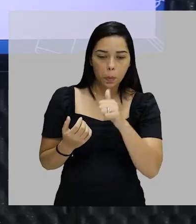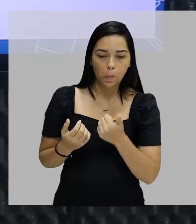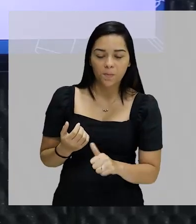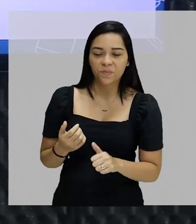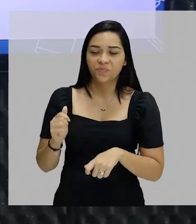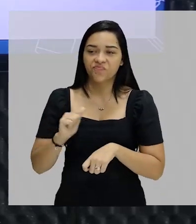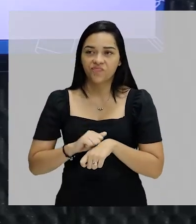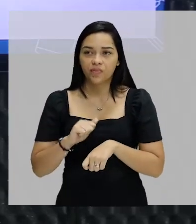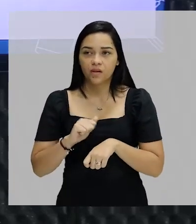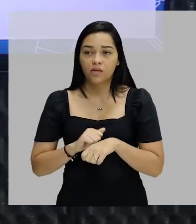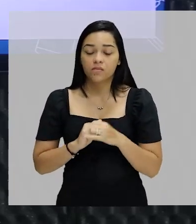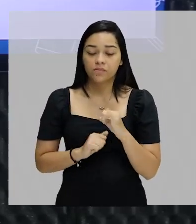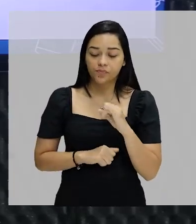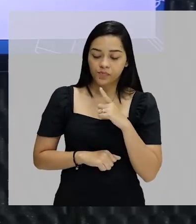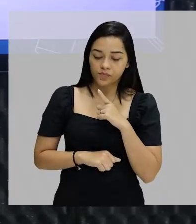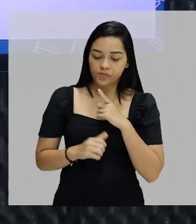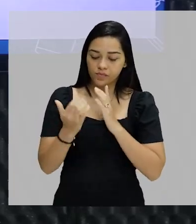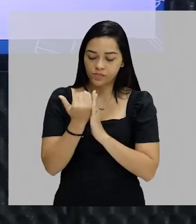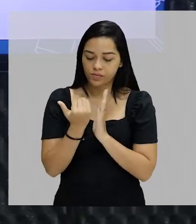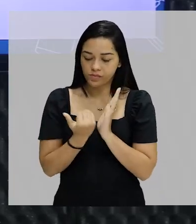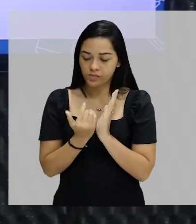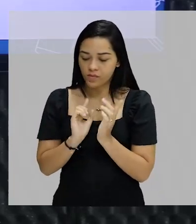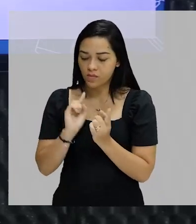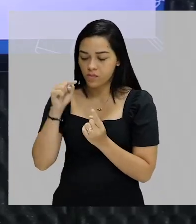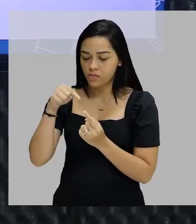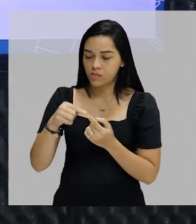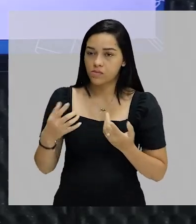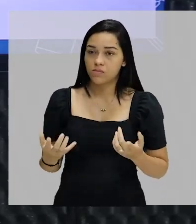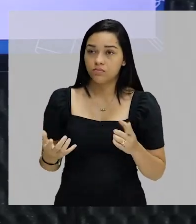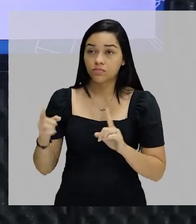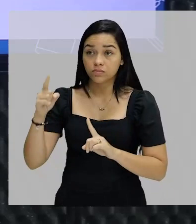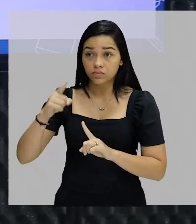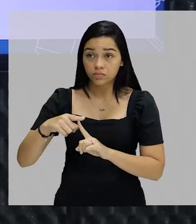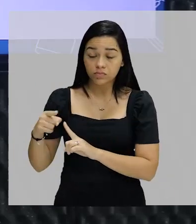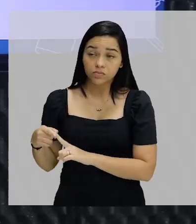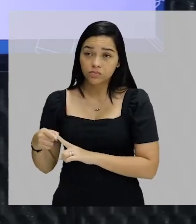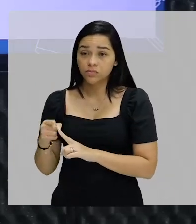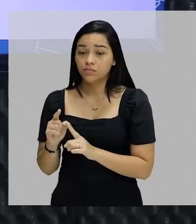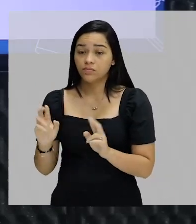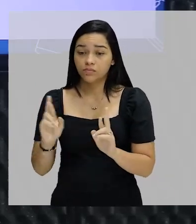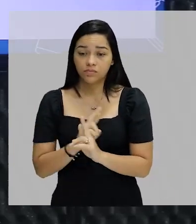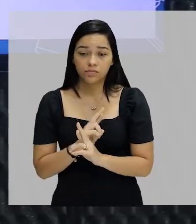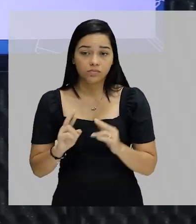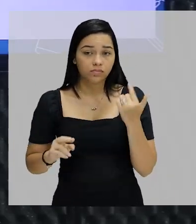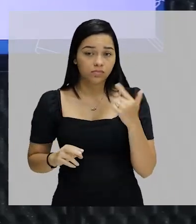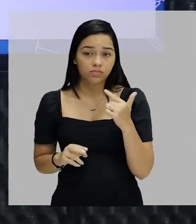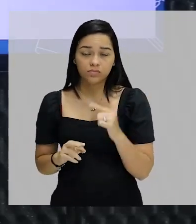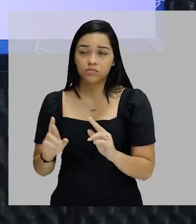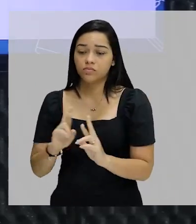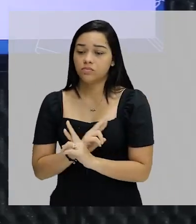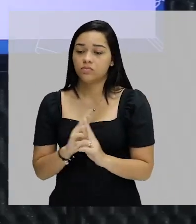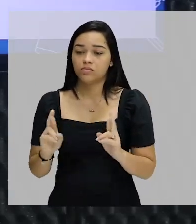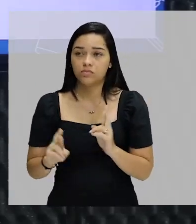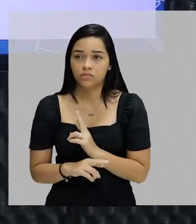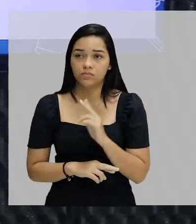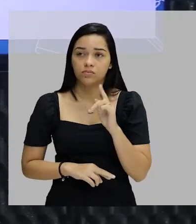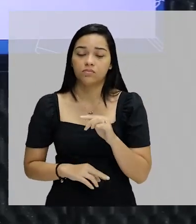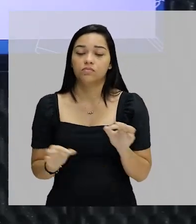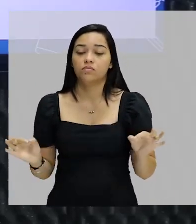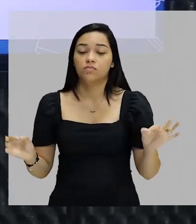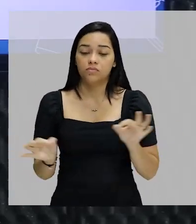pobreza. E se existe um critério objetivo, esse tipo de pobreza não é relativizada. É uma pobreza